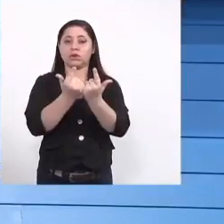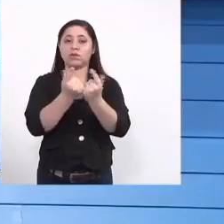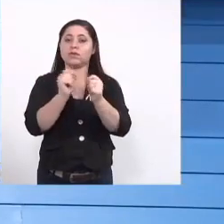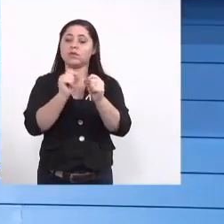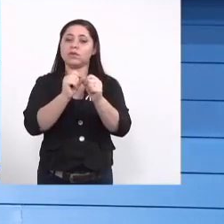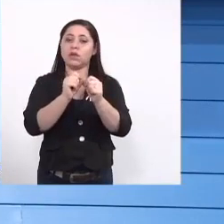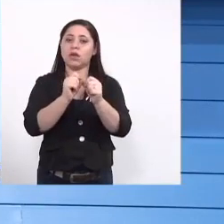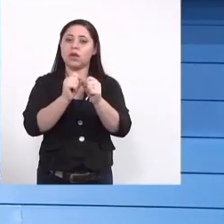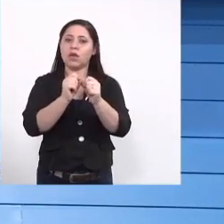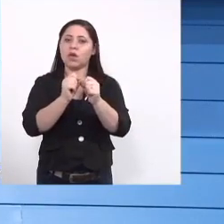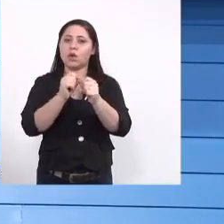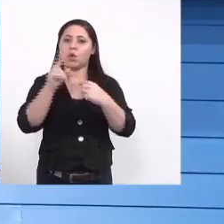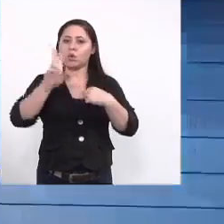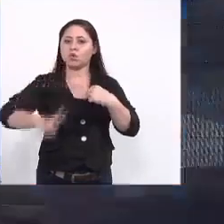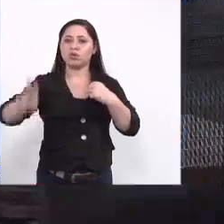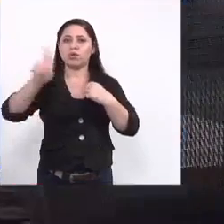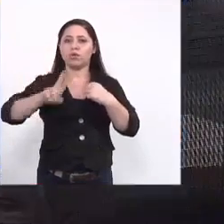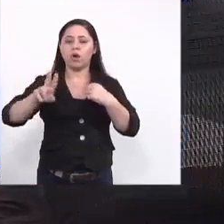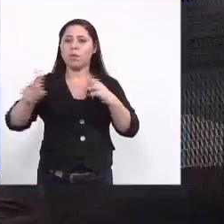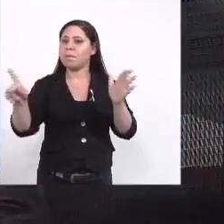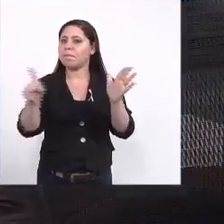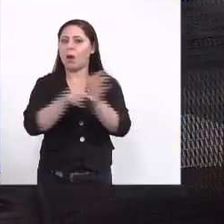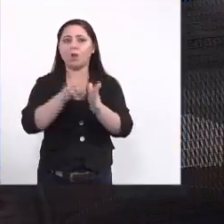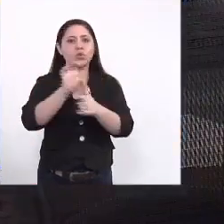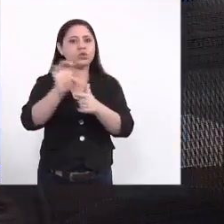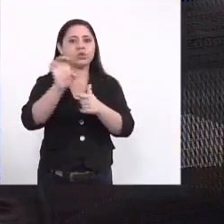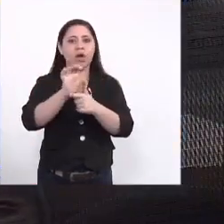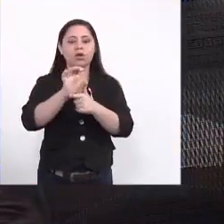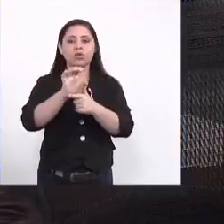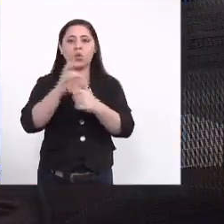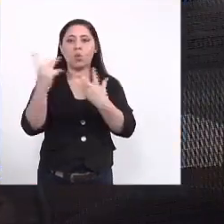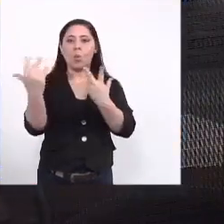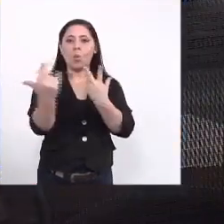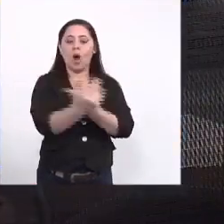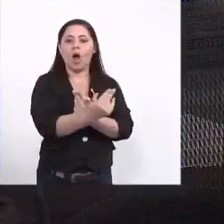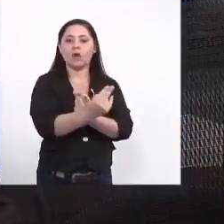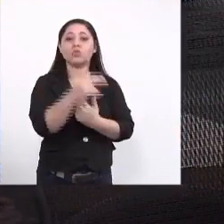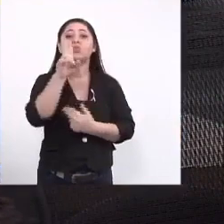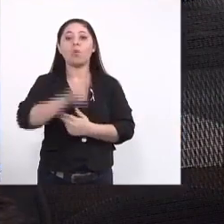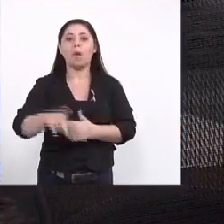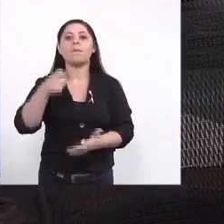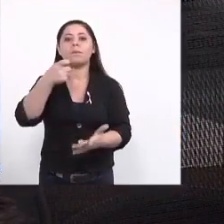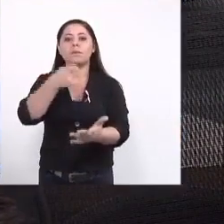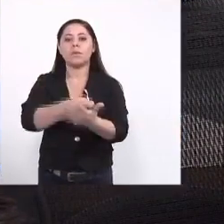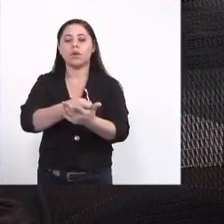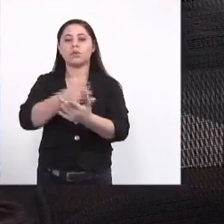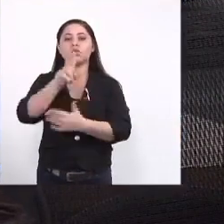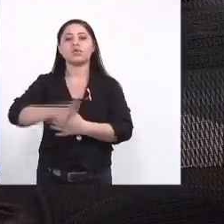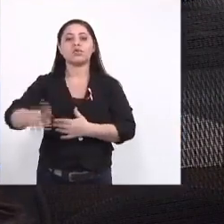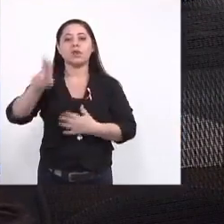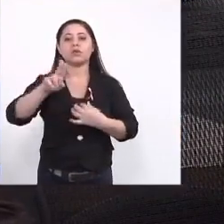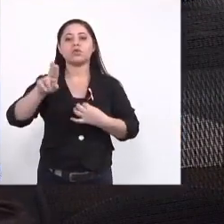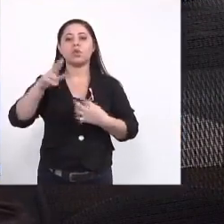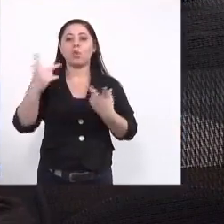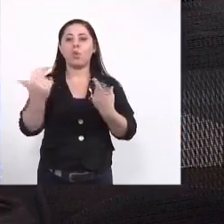uniforme padrão para o Estado ficaria muito bonito também prático útil necessário e padronizado